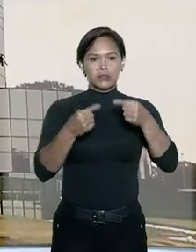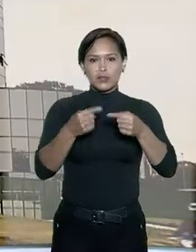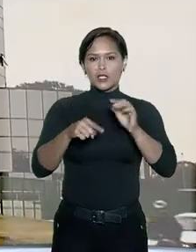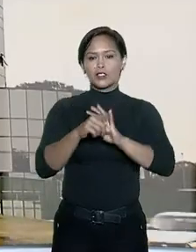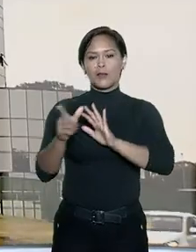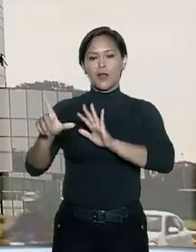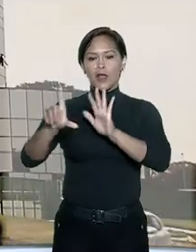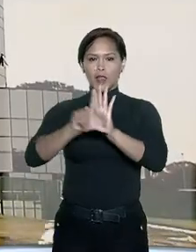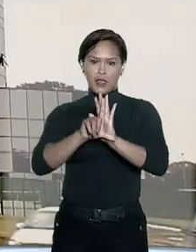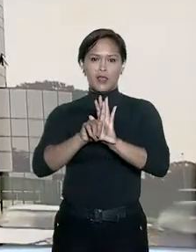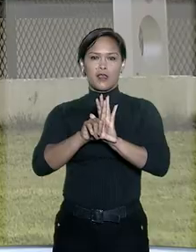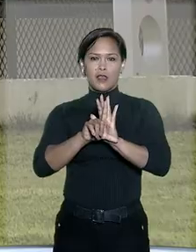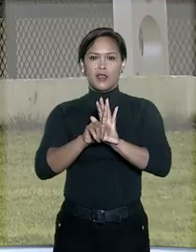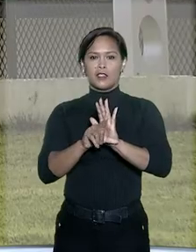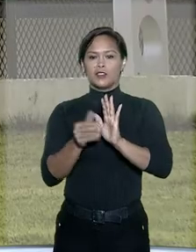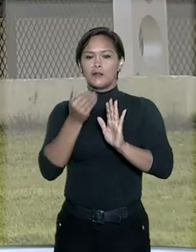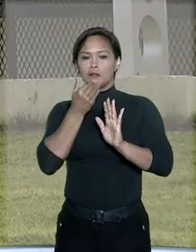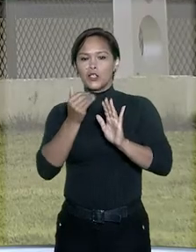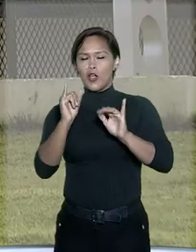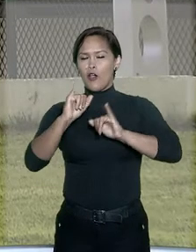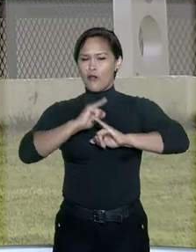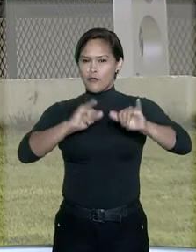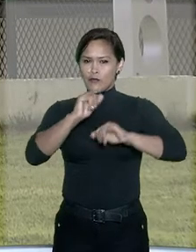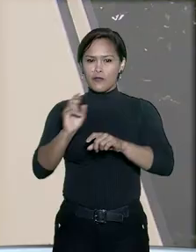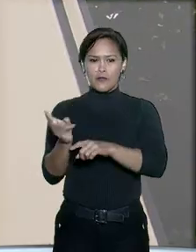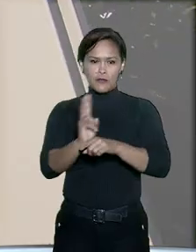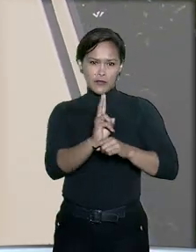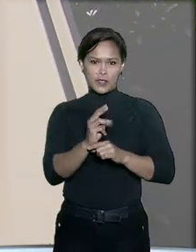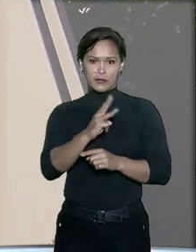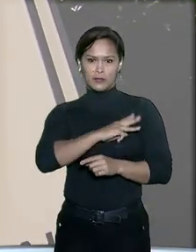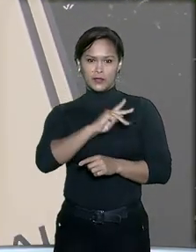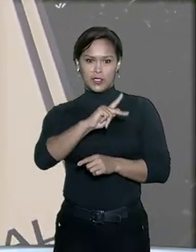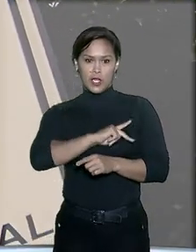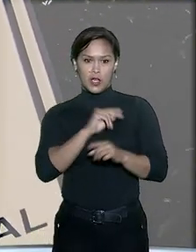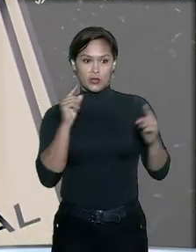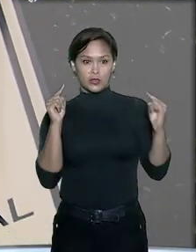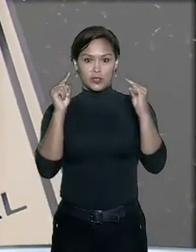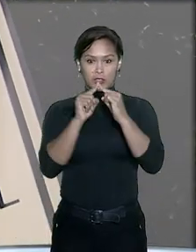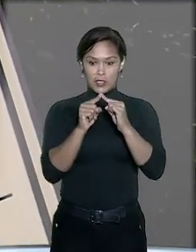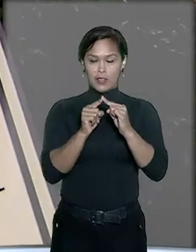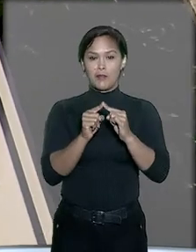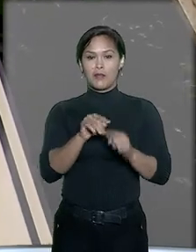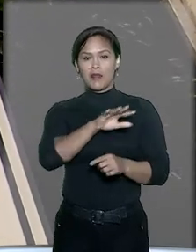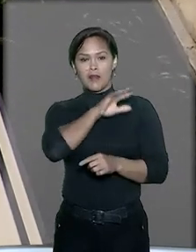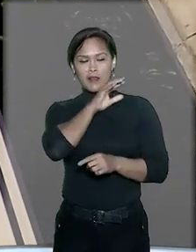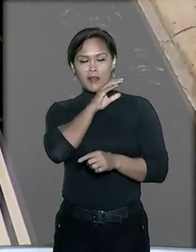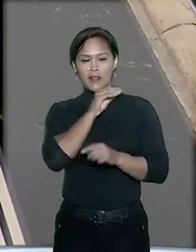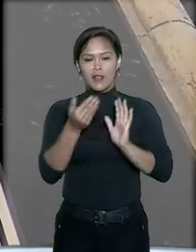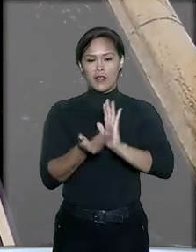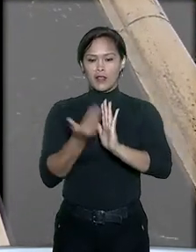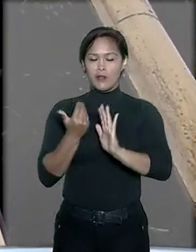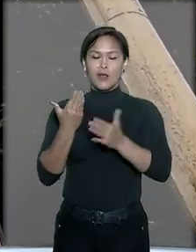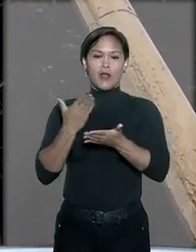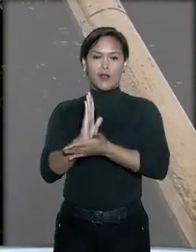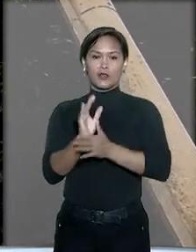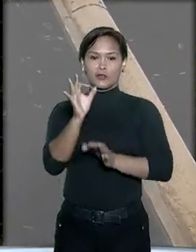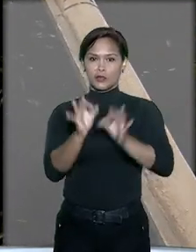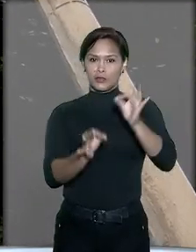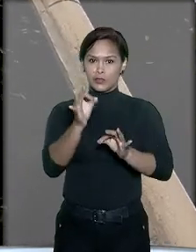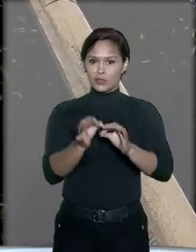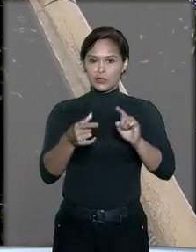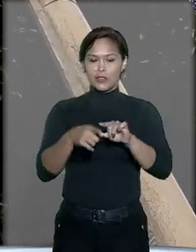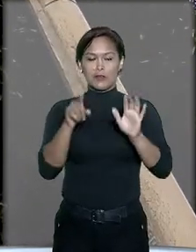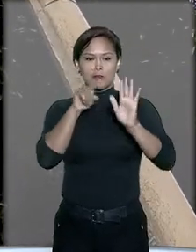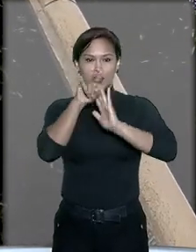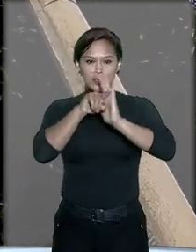legalidade da requisição de dados fiscais pelo Ministério Público, diretamente à Receita Federal, sem prévia autorização judicial para